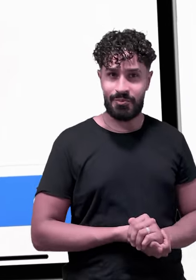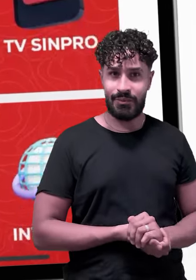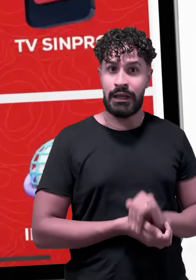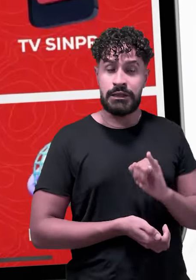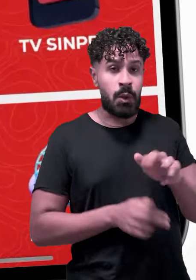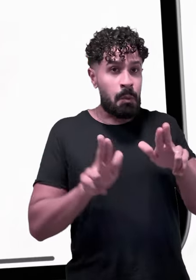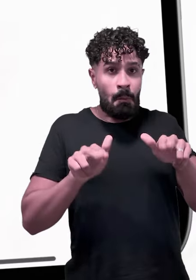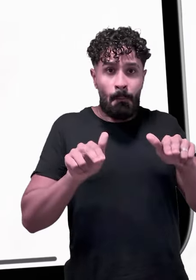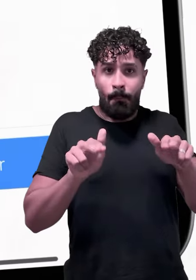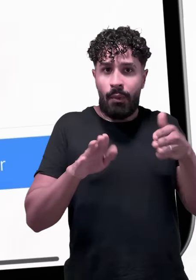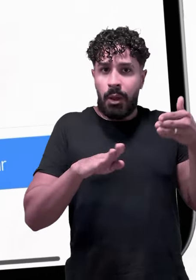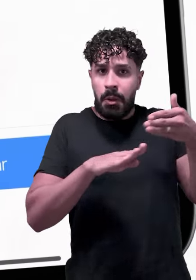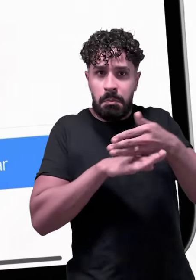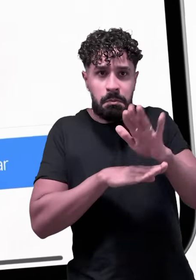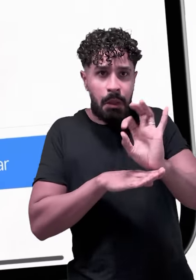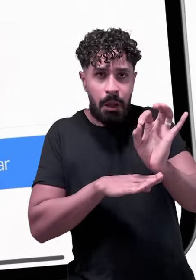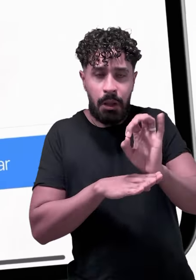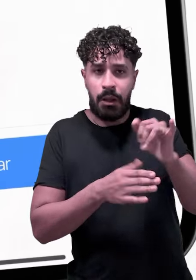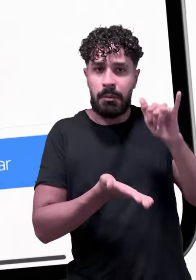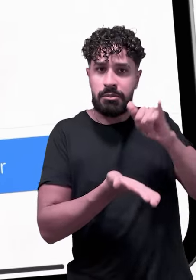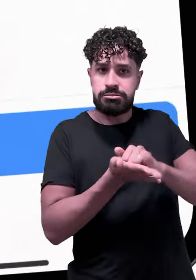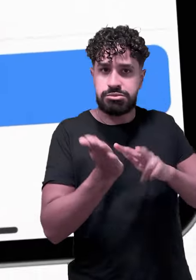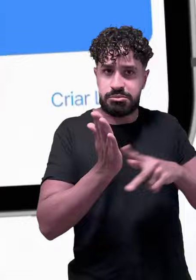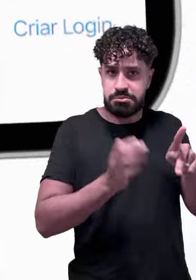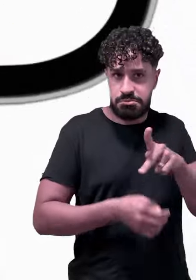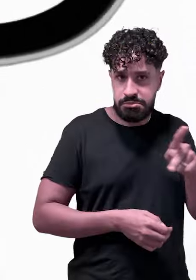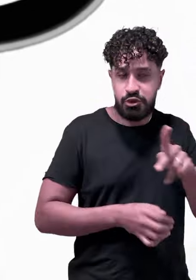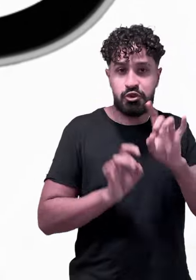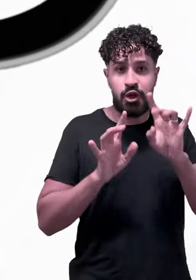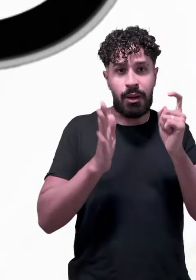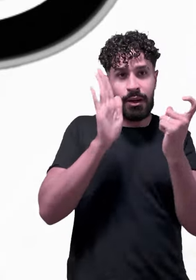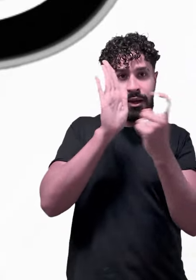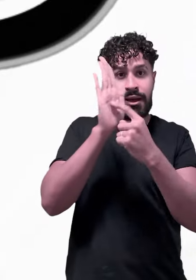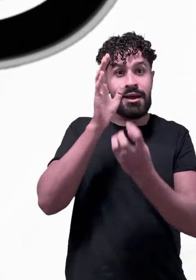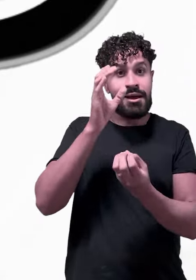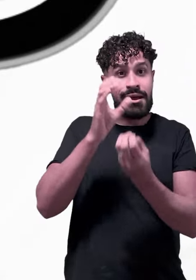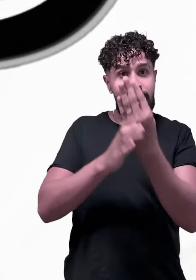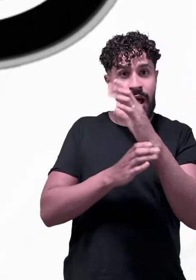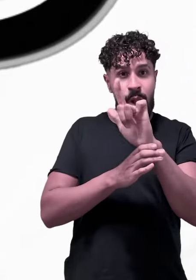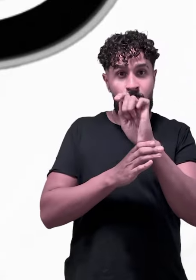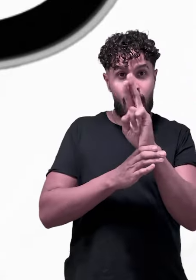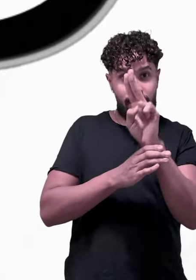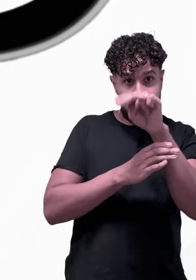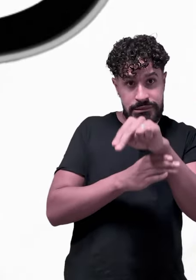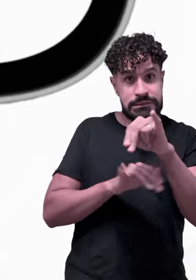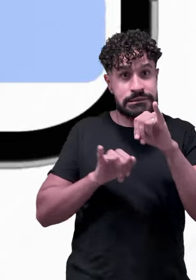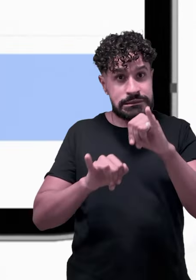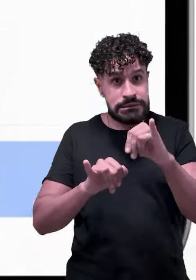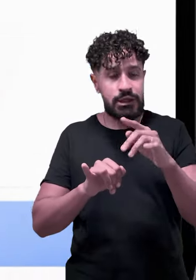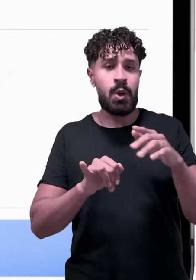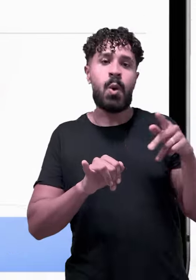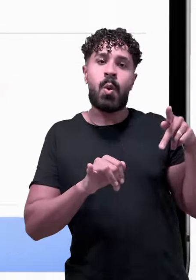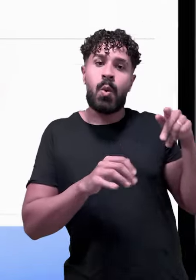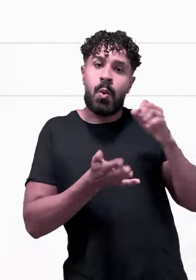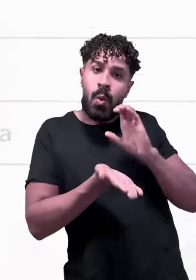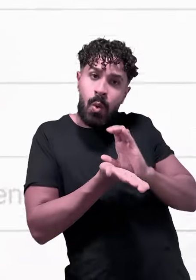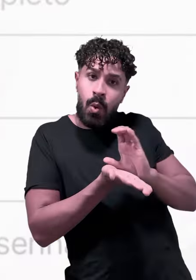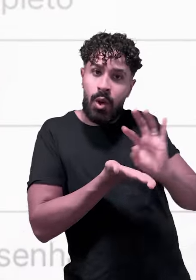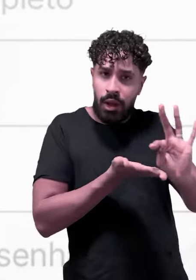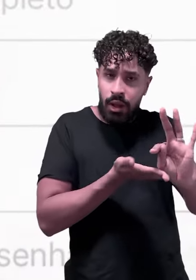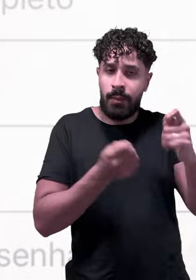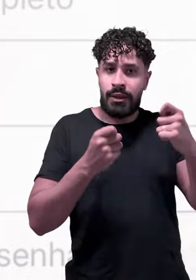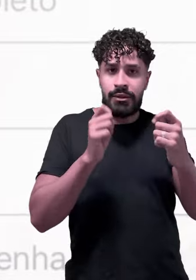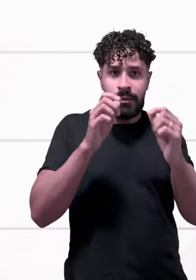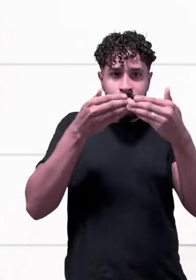a gente. Se você nunca fez login no aplicativo do Simpro, basta clicar em Criar login. Se você for